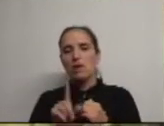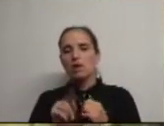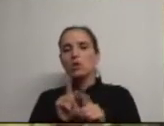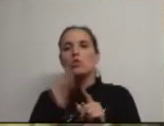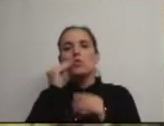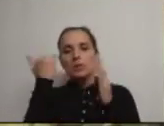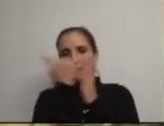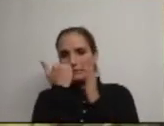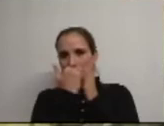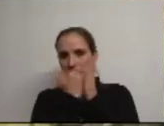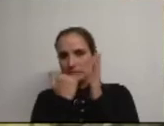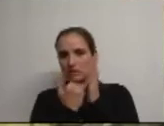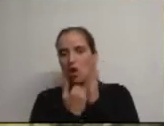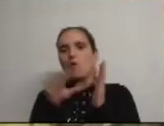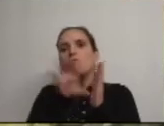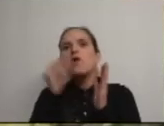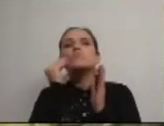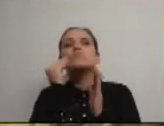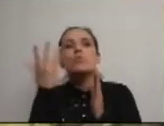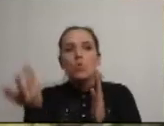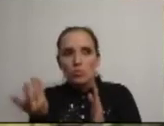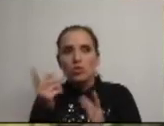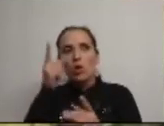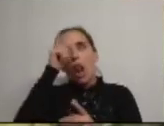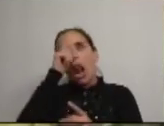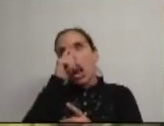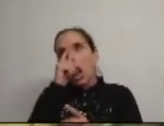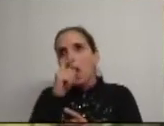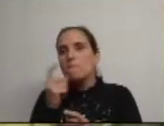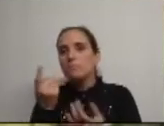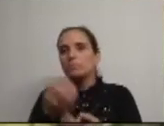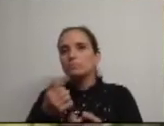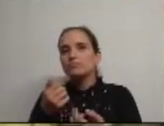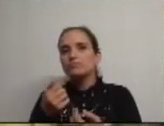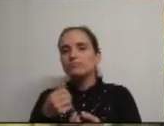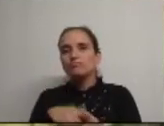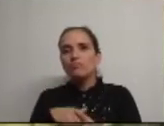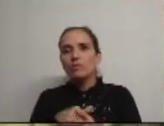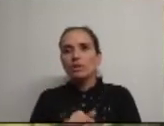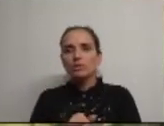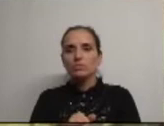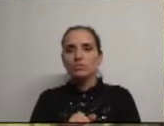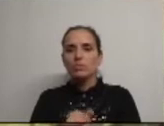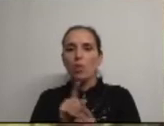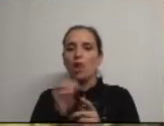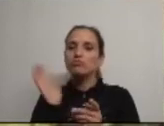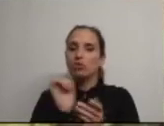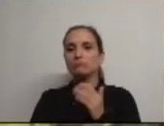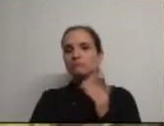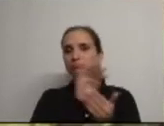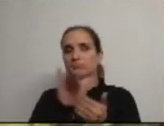alinhamento da sessão, o seu formato, e que relembro, enfim, relembrando a convocatória,